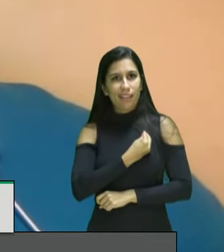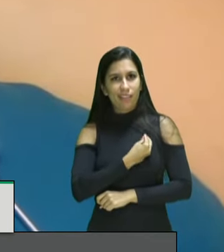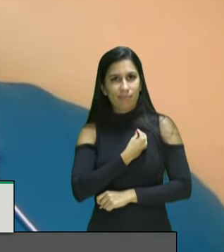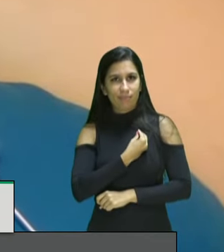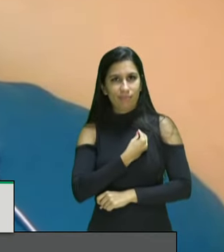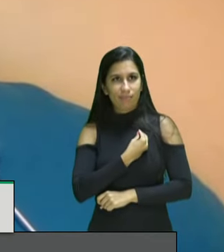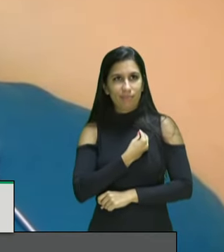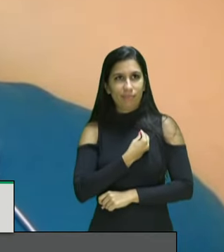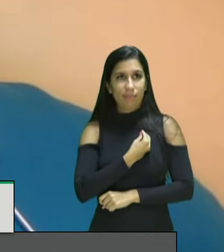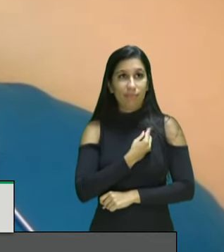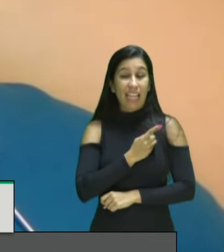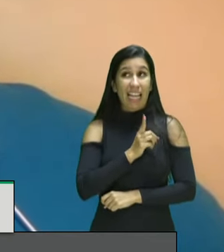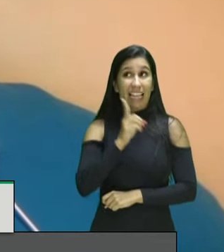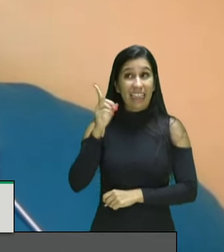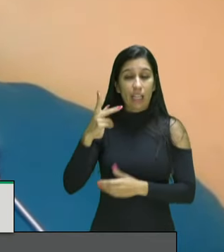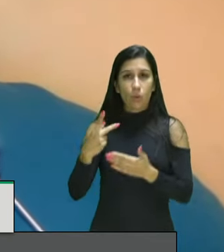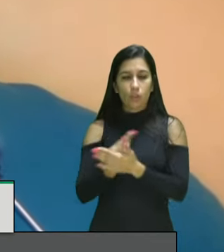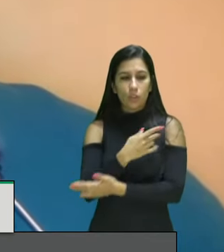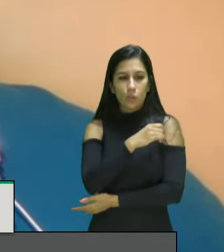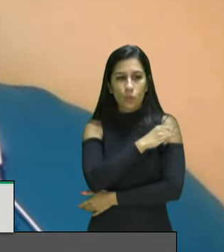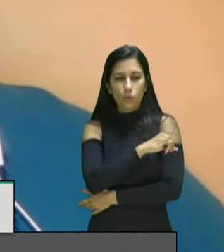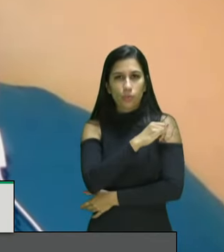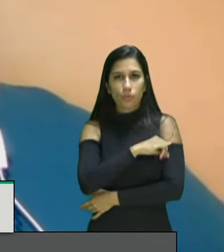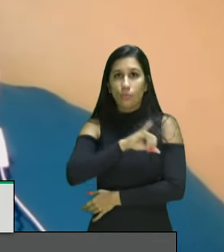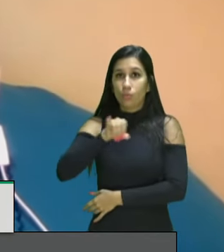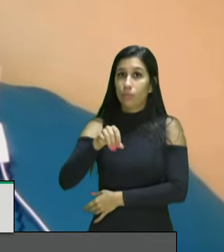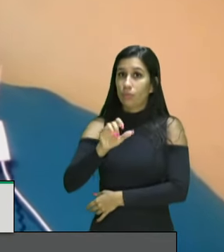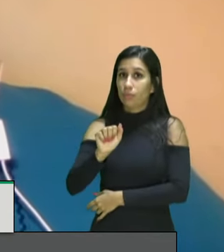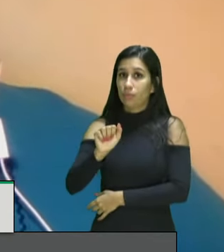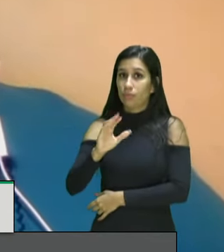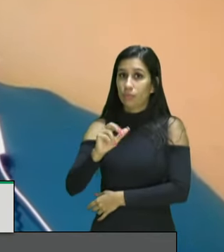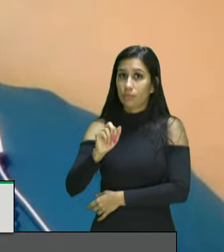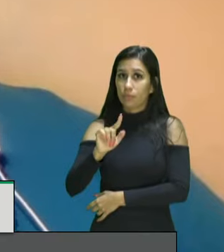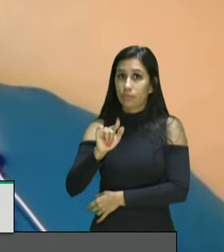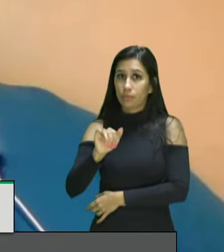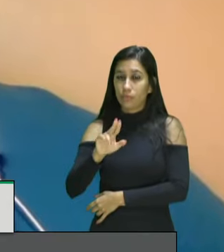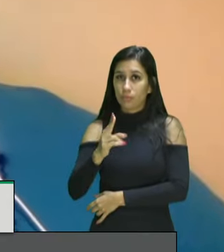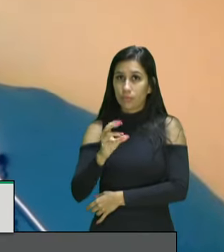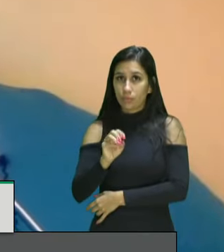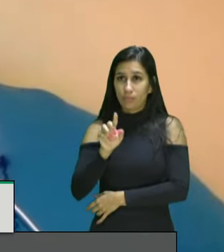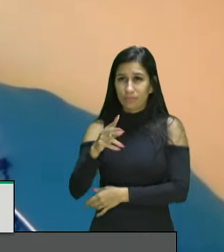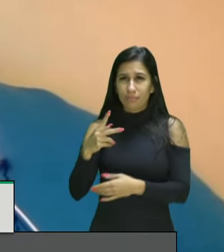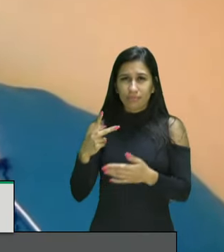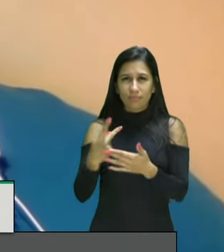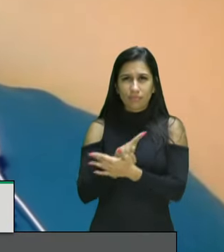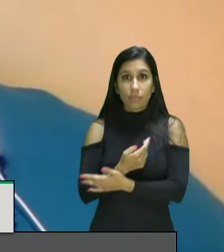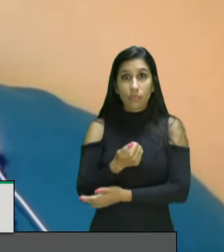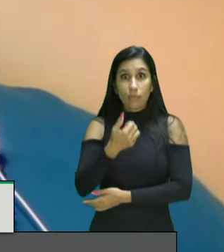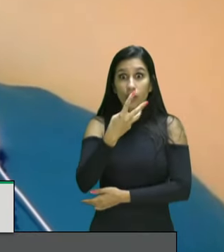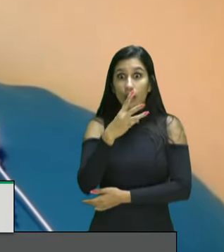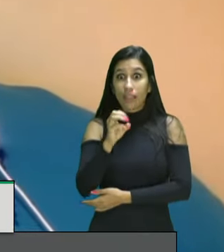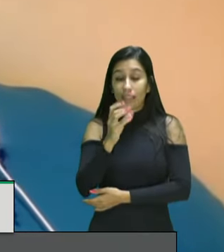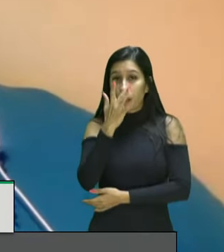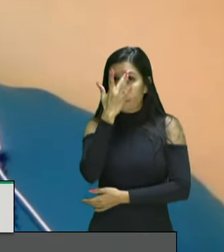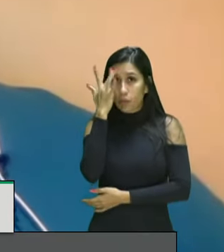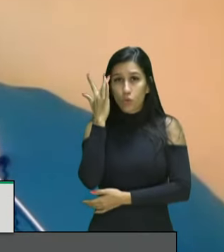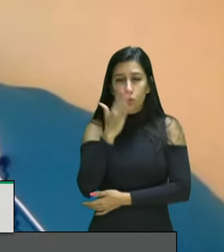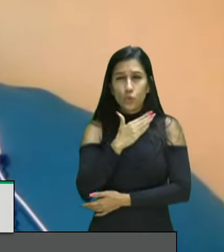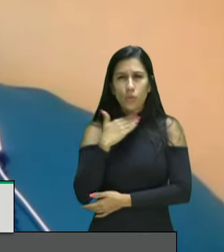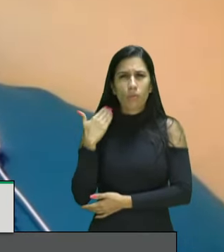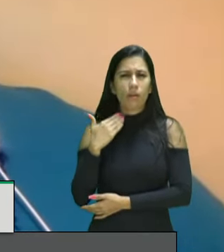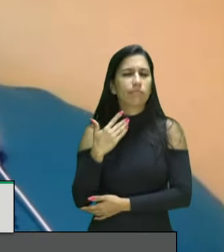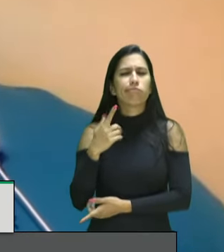chacina de Jacarezinho na semana passada em que foram assassinados quase 30 pessoas sob a